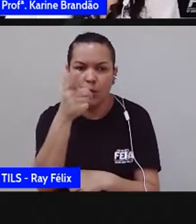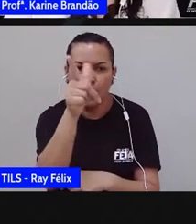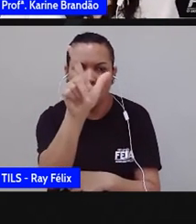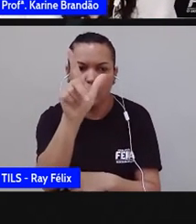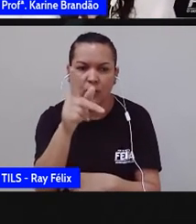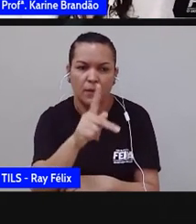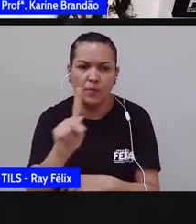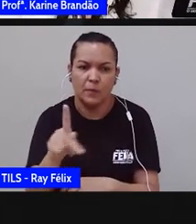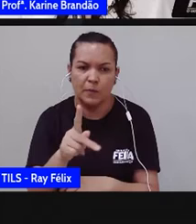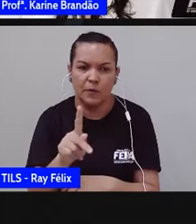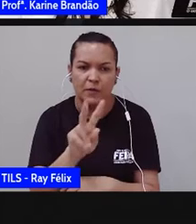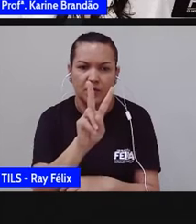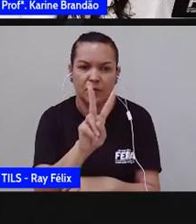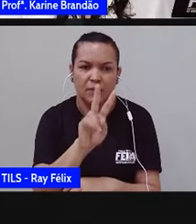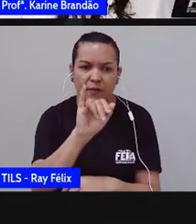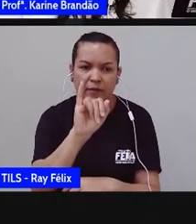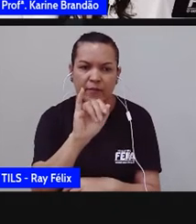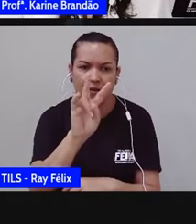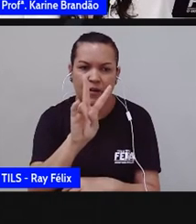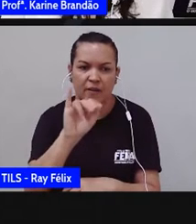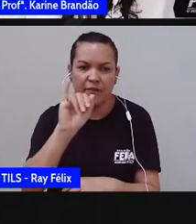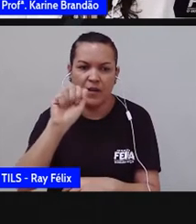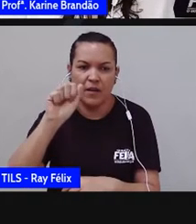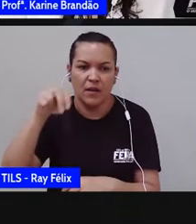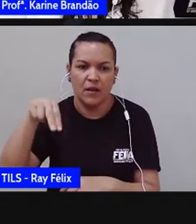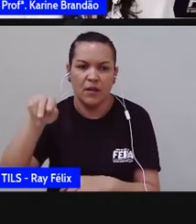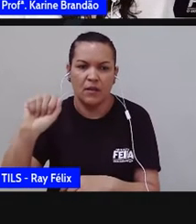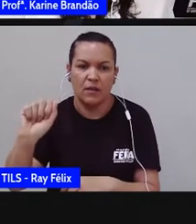professora, a professora Viviana Barboni, tá bom?